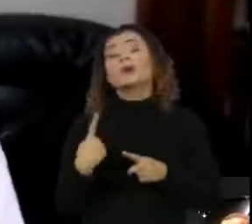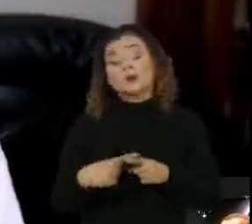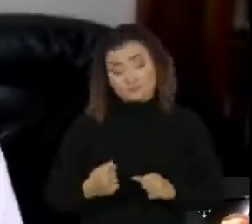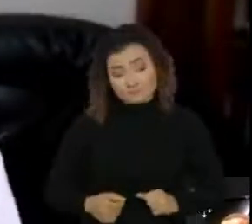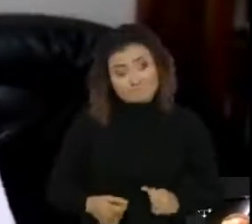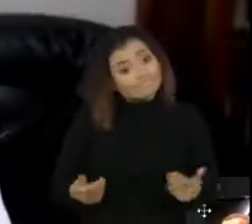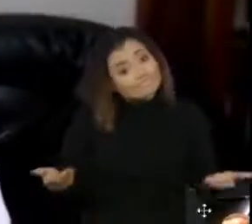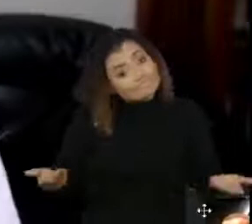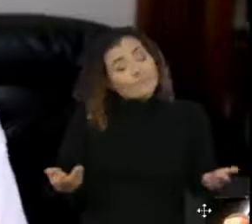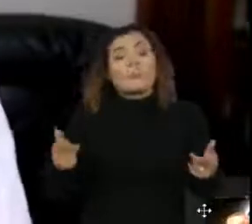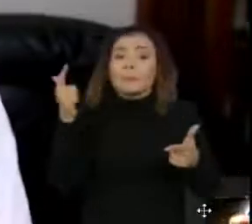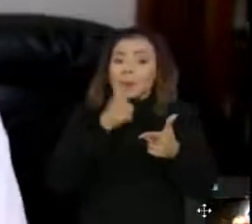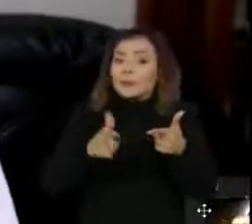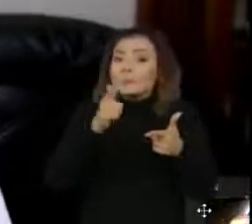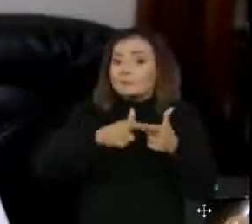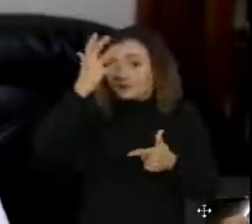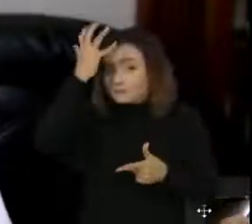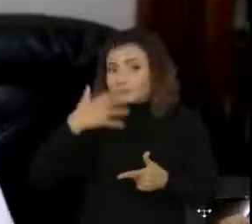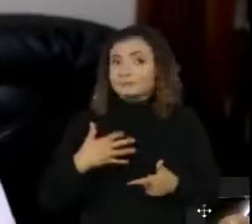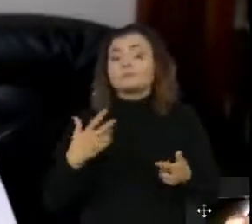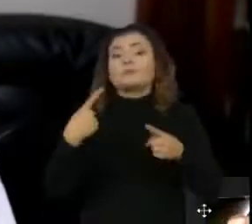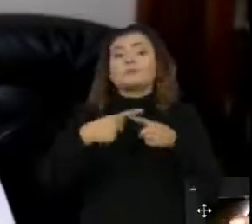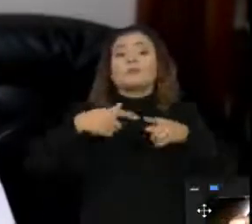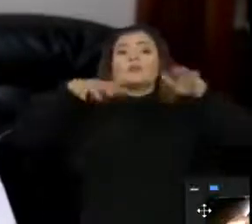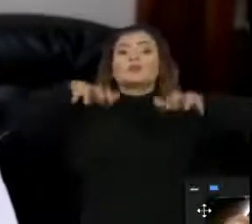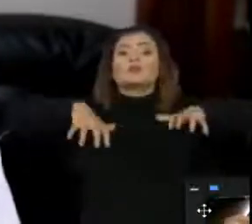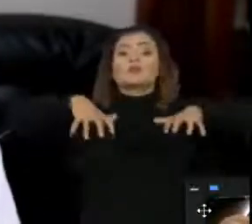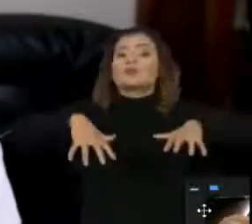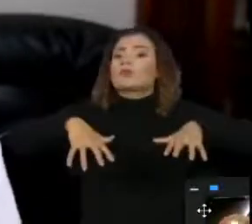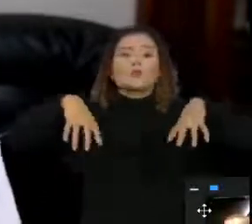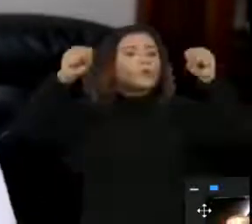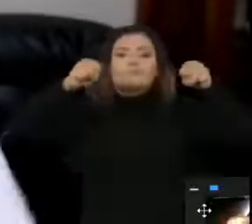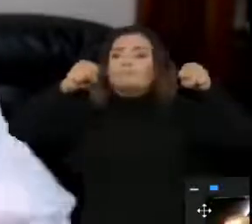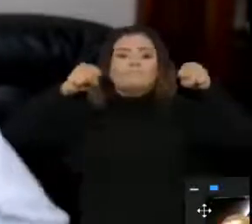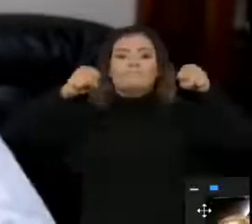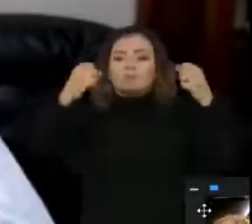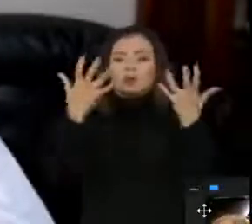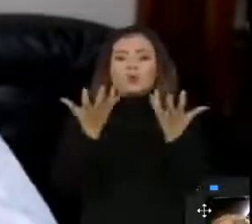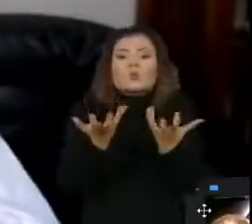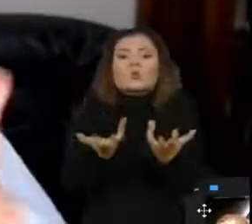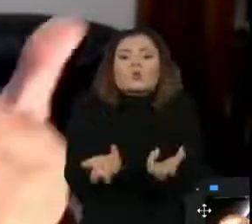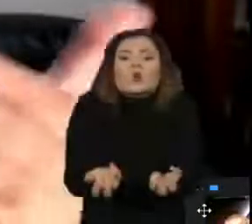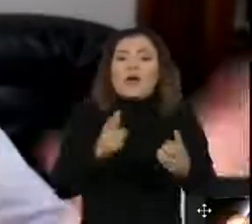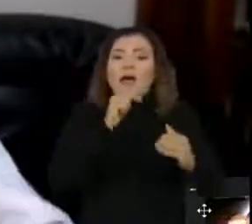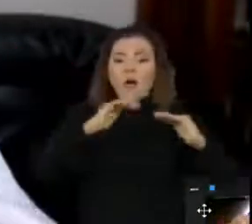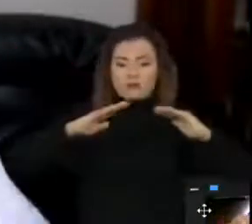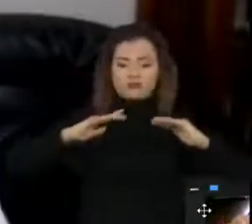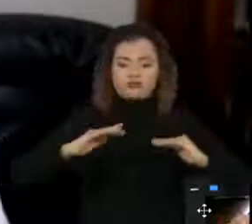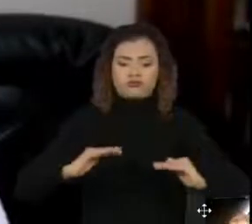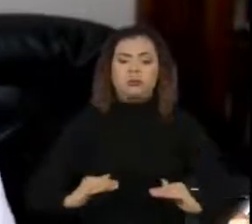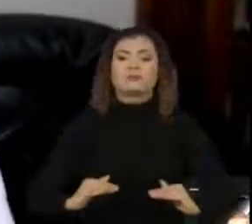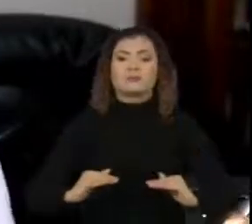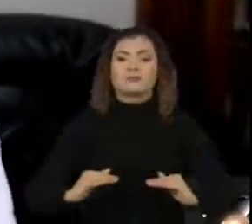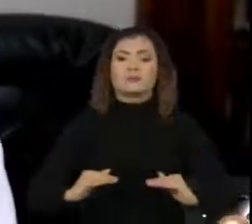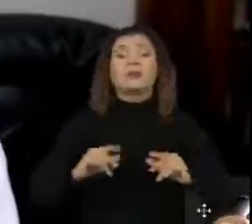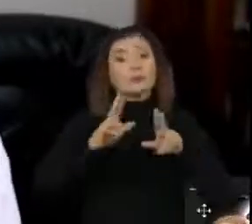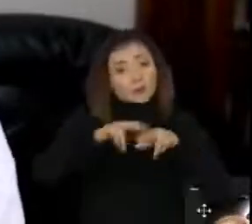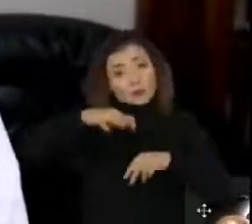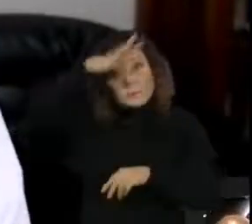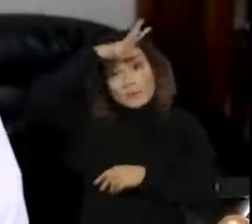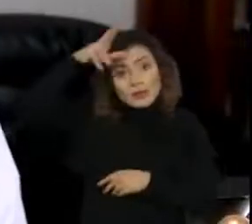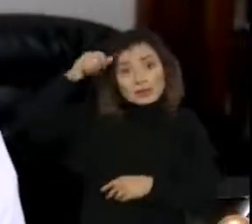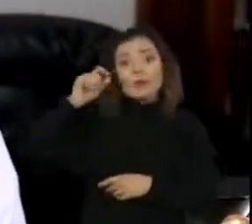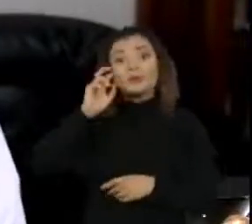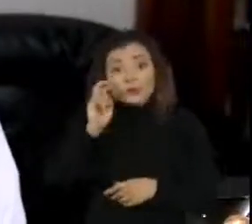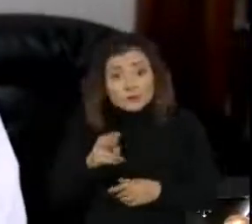está passando por uma das maiores estiagens da sua história. Ao mesmo tempo que em Manaus, nós